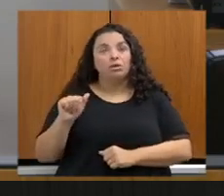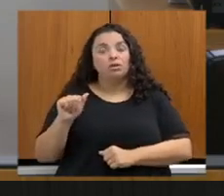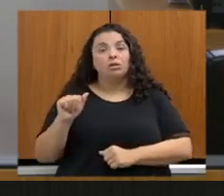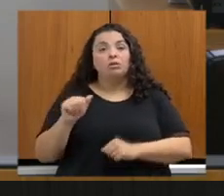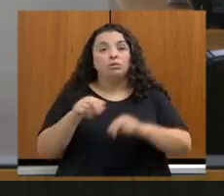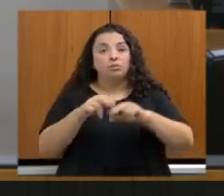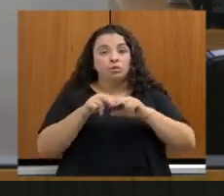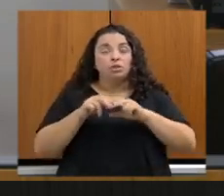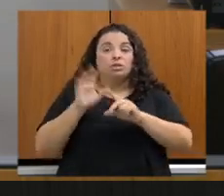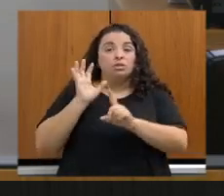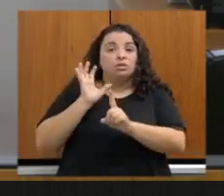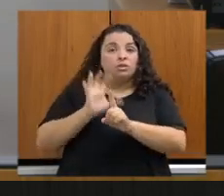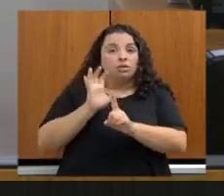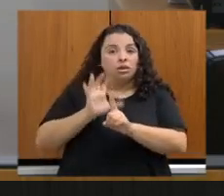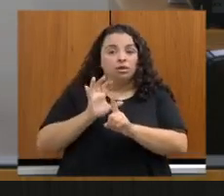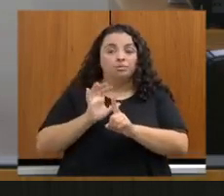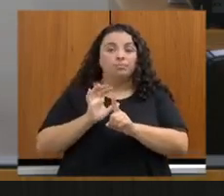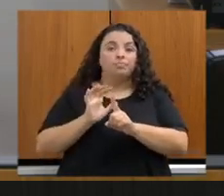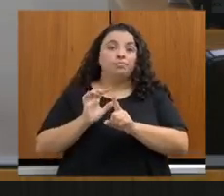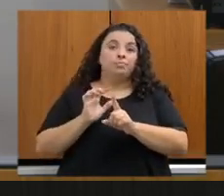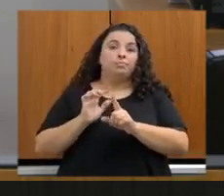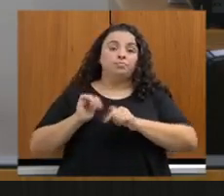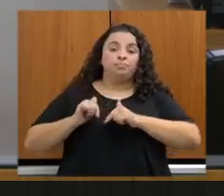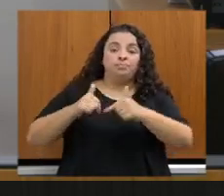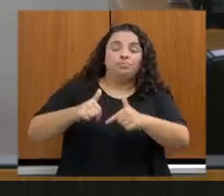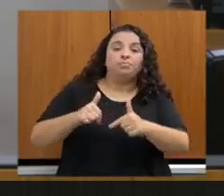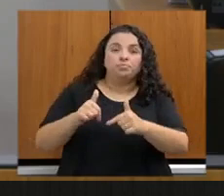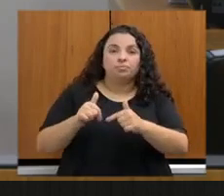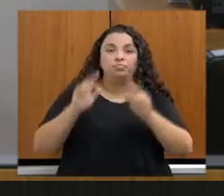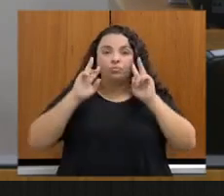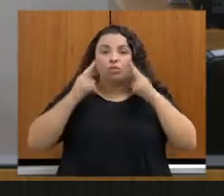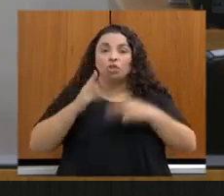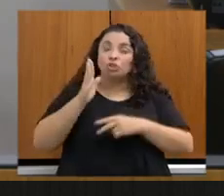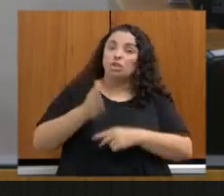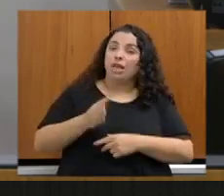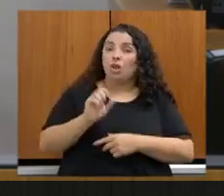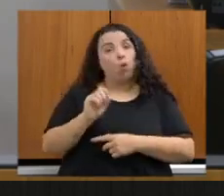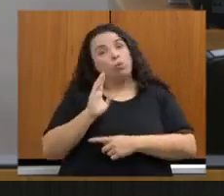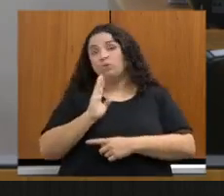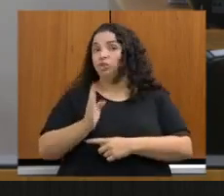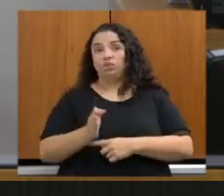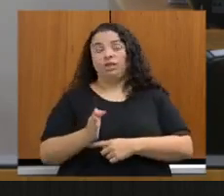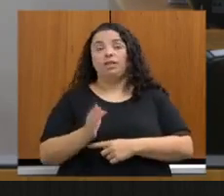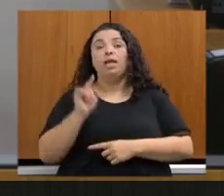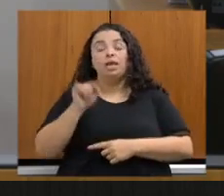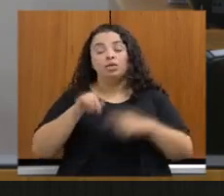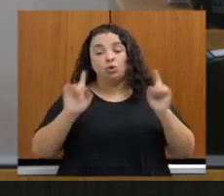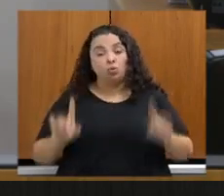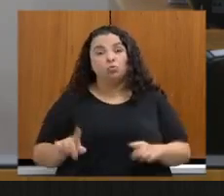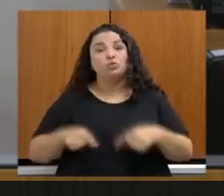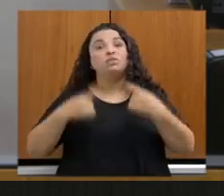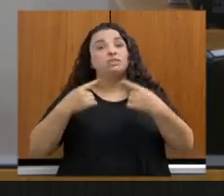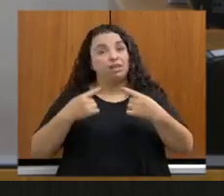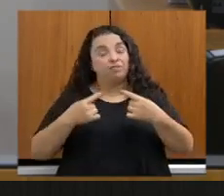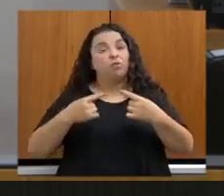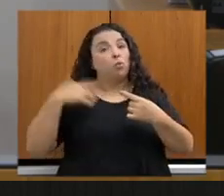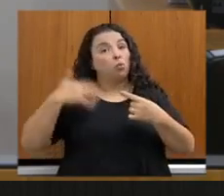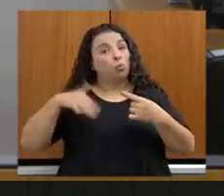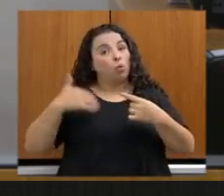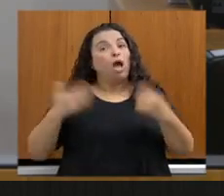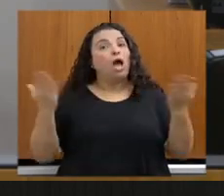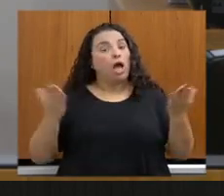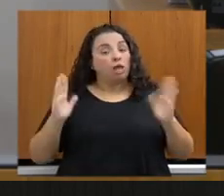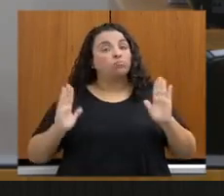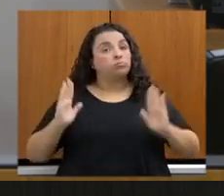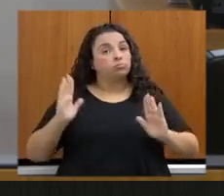humana direta ou indiretamente, sendo um dos maiores desafios do nosso tempo, visto que